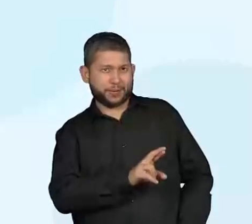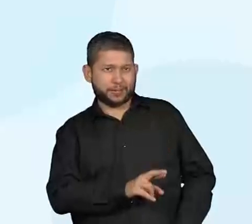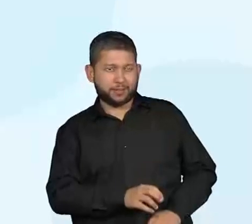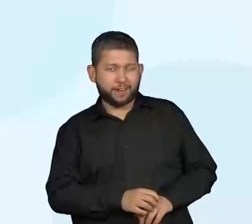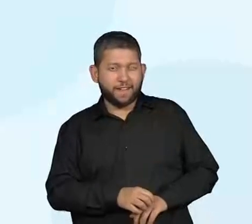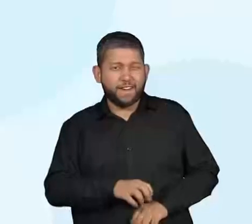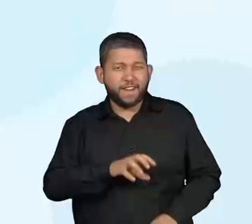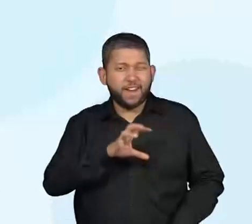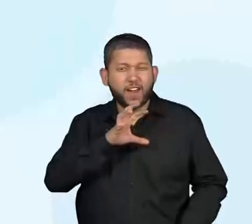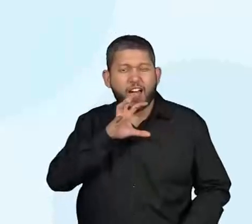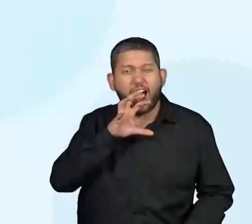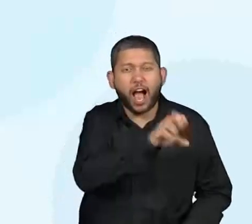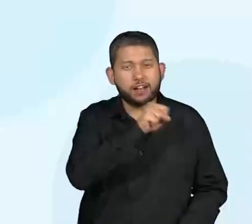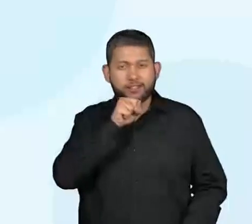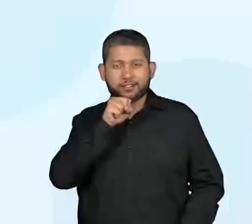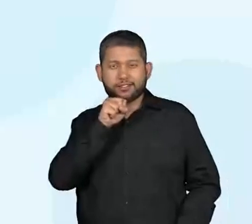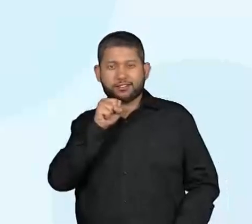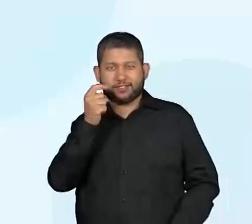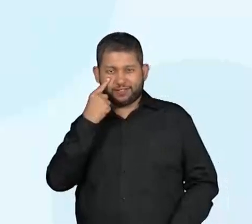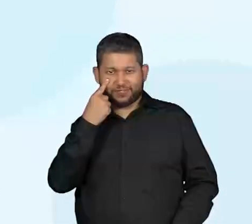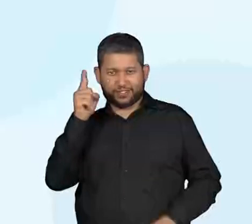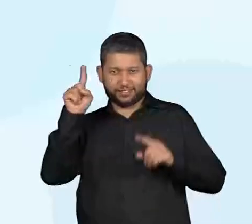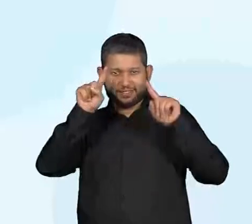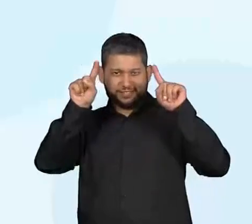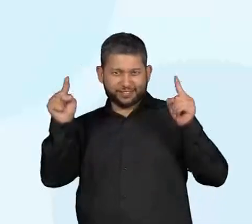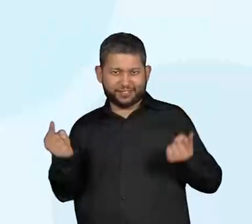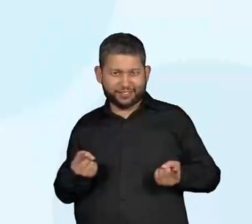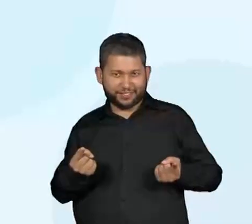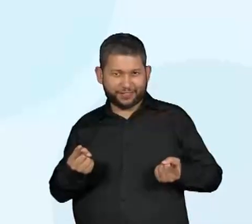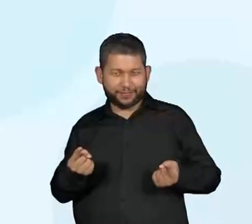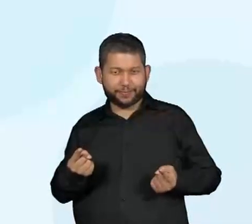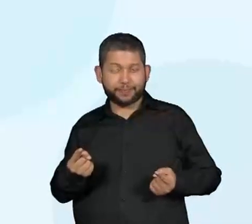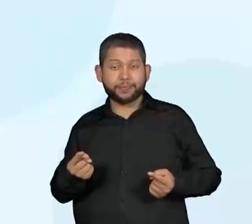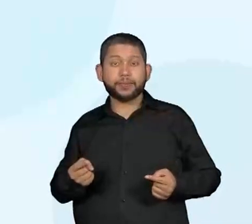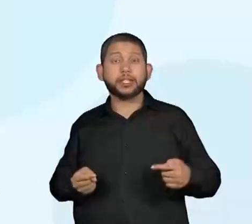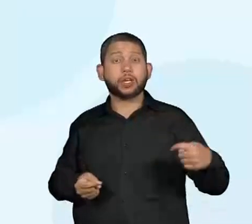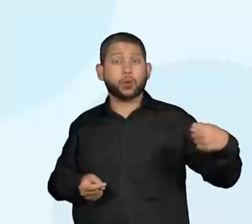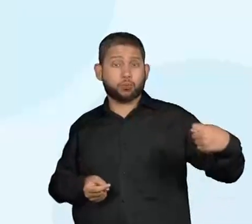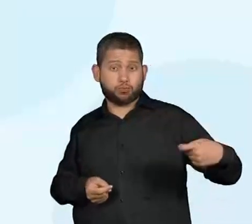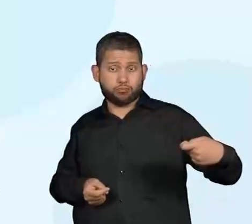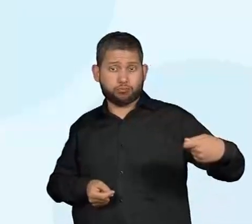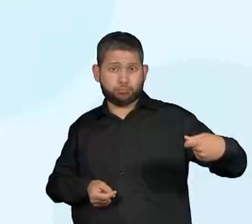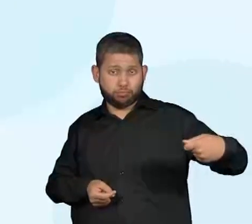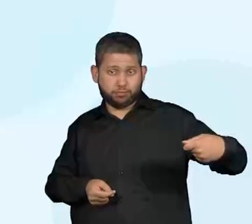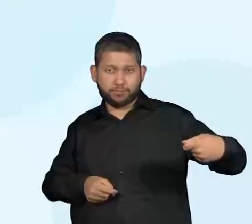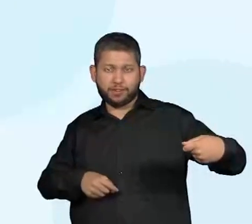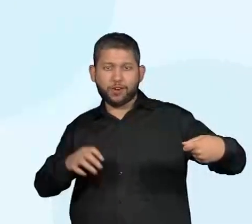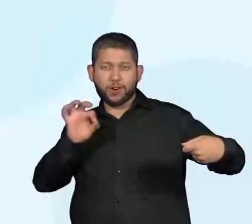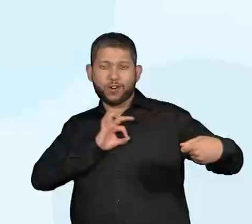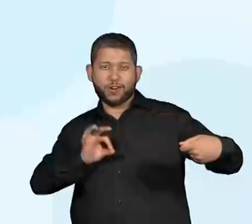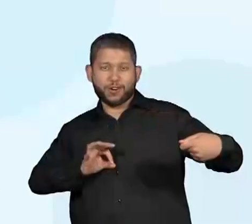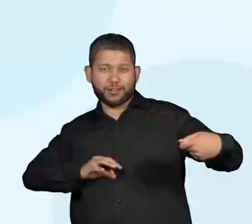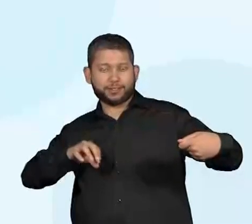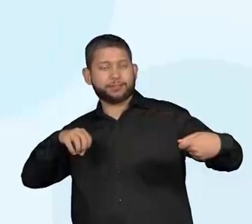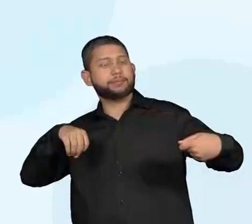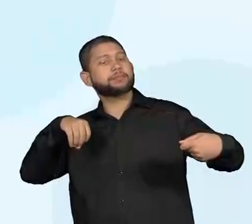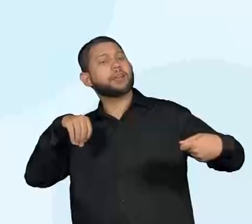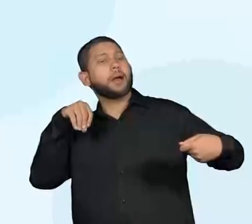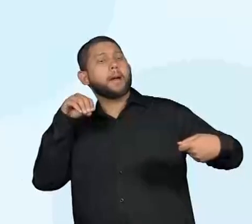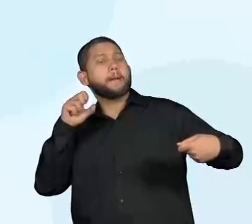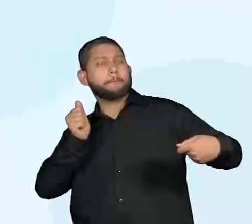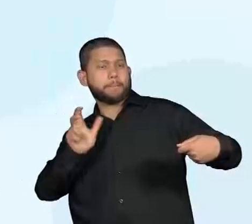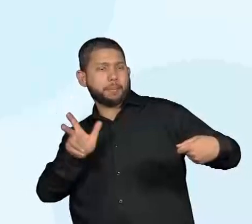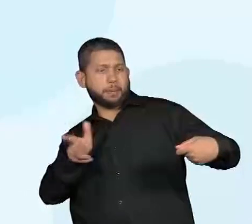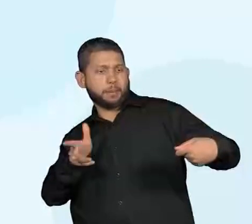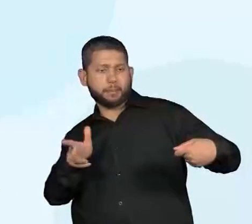Mais uma vez, eu consigo perceber entre parentes. Toda vez que estiver entre parentes, o que o texto está